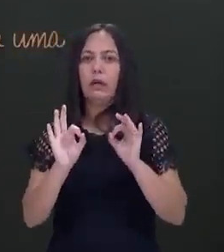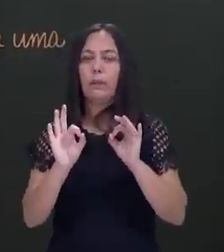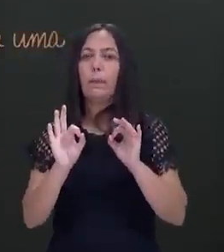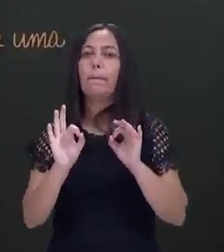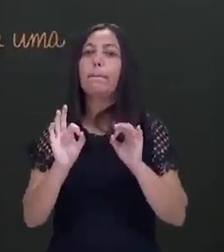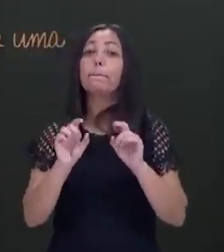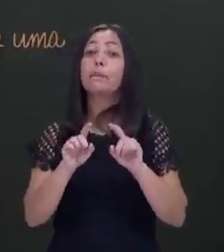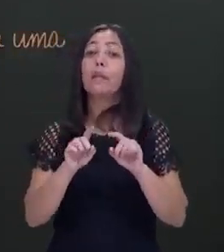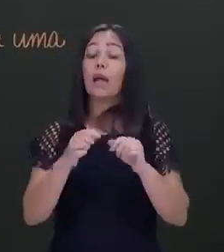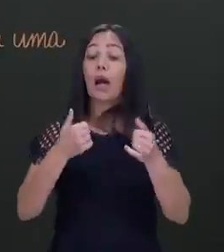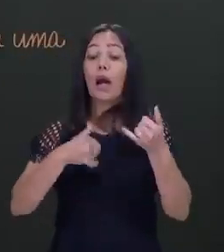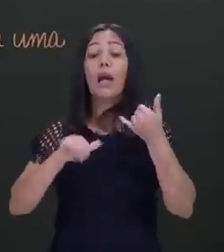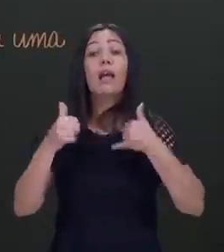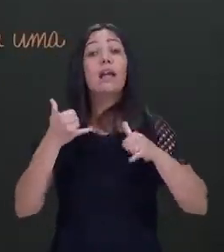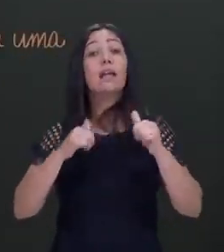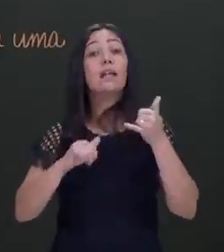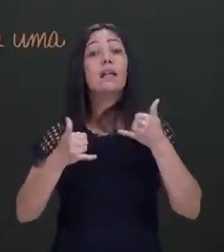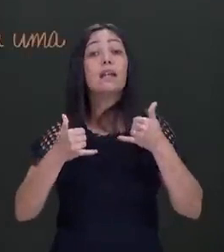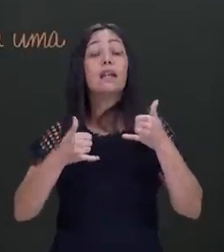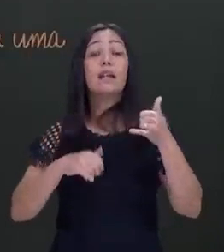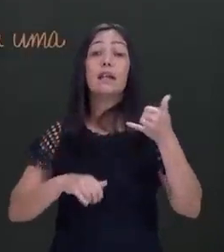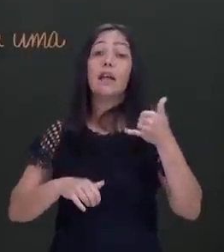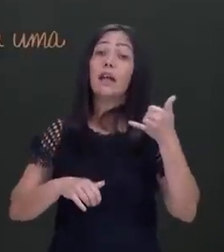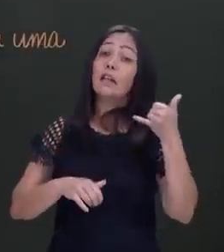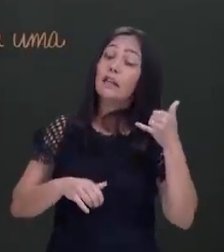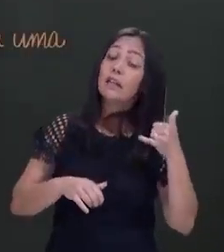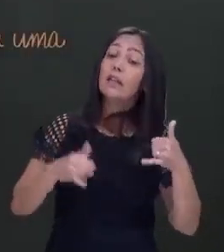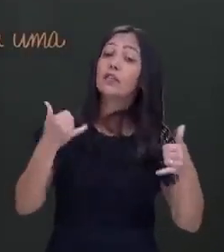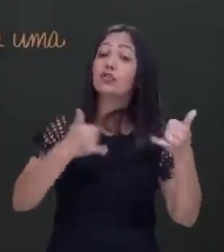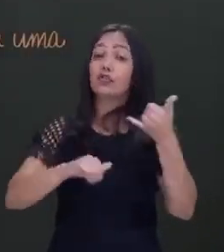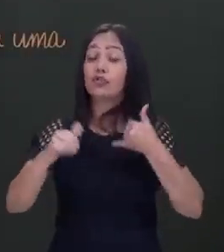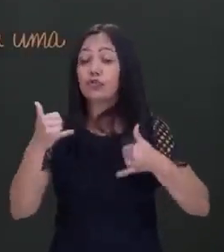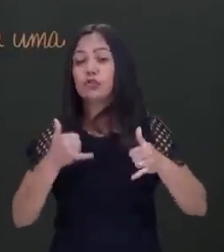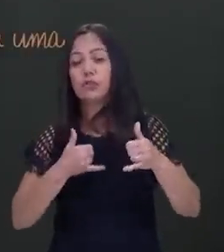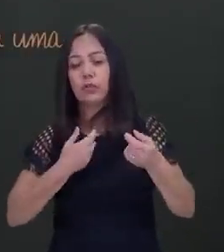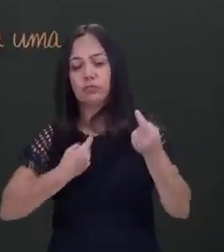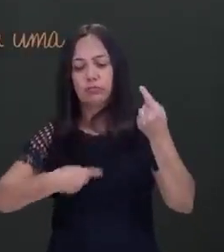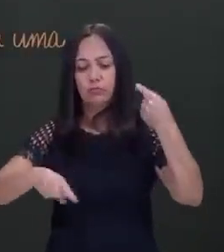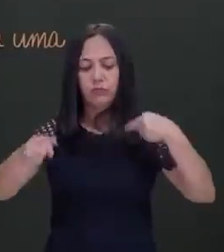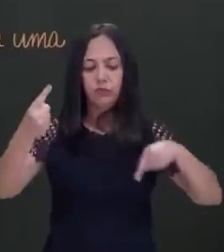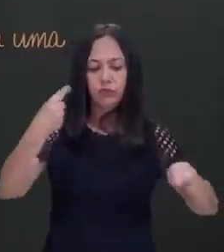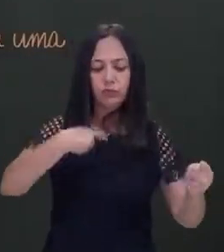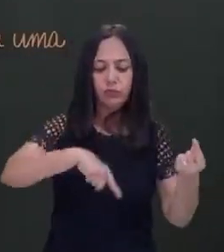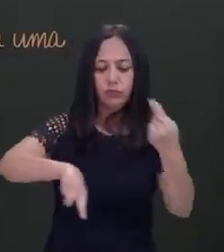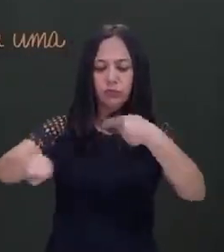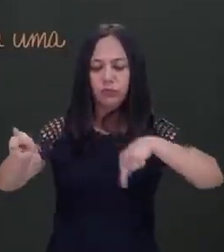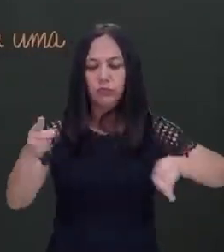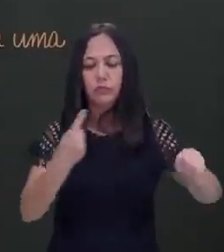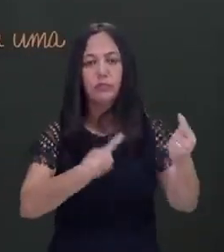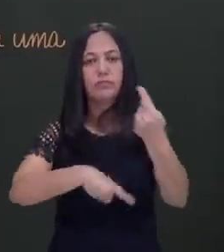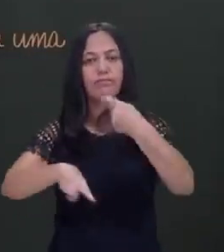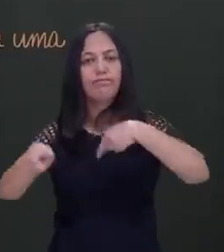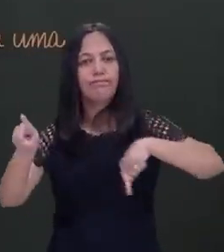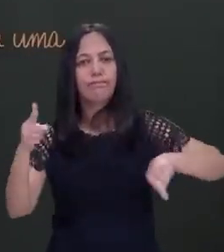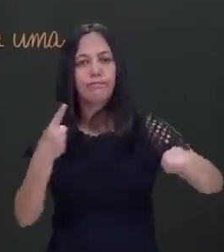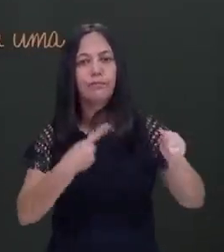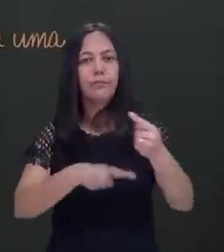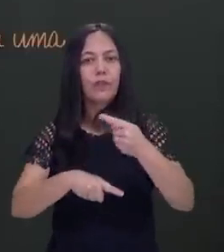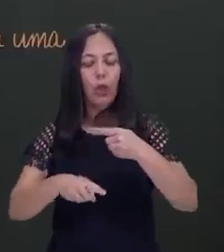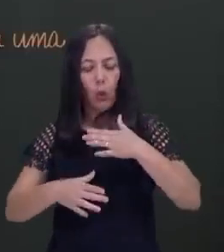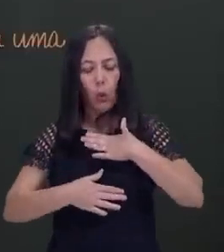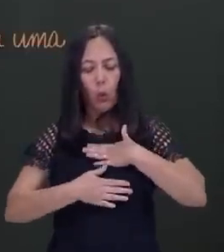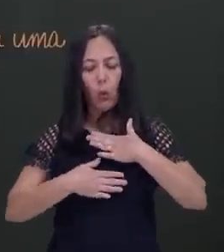quente. Não. A energia, ela está passando de um para o outro. Então, o calor é a energia em trânsito.